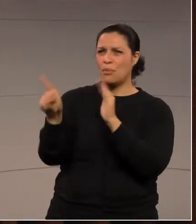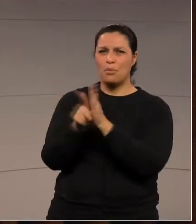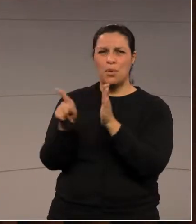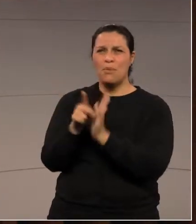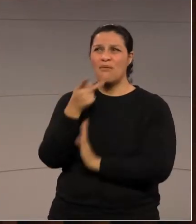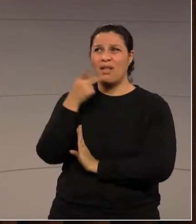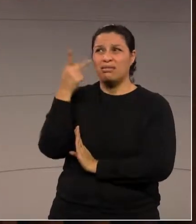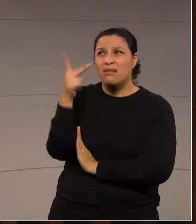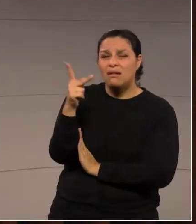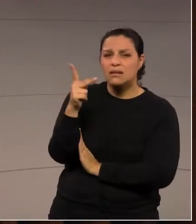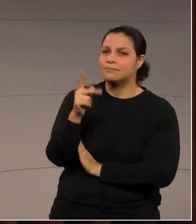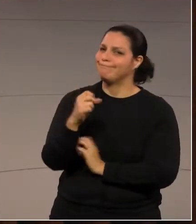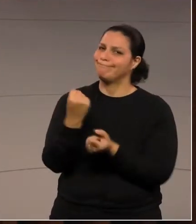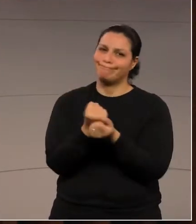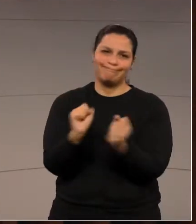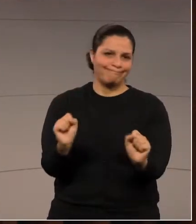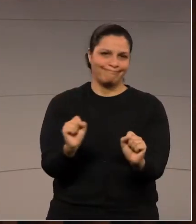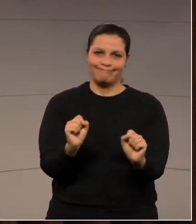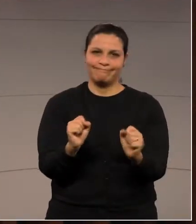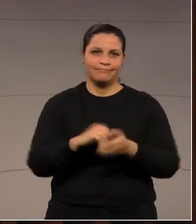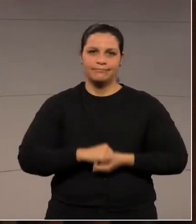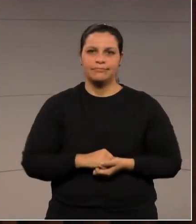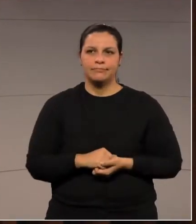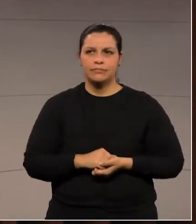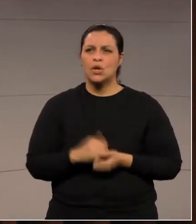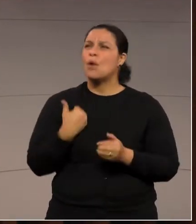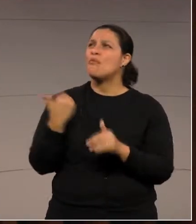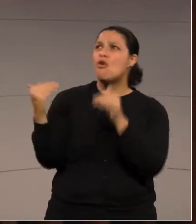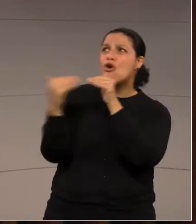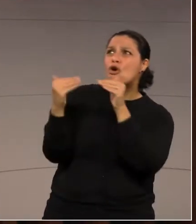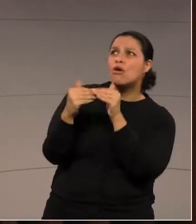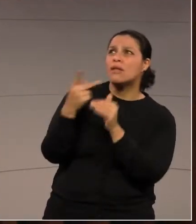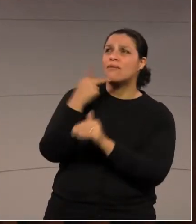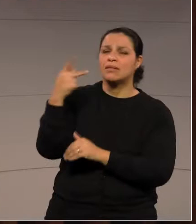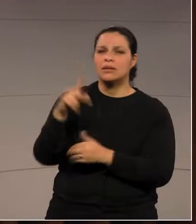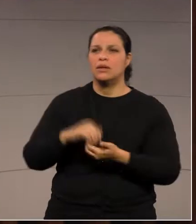afirmação. Não é possível concordar com isso.